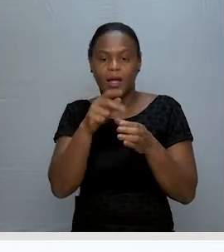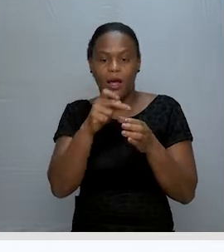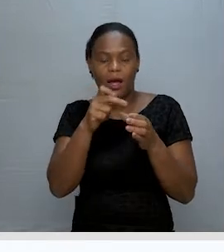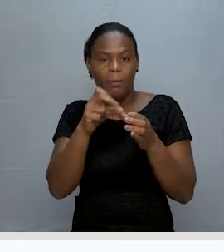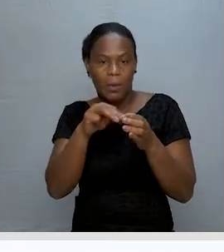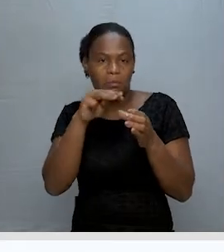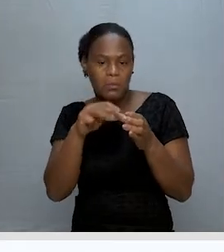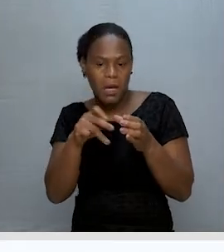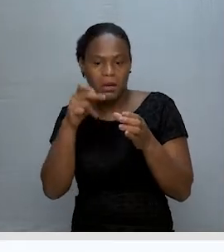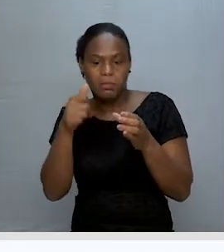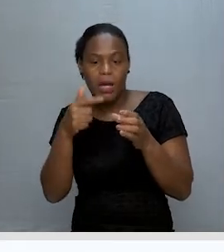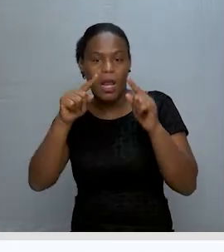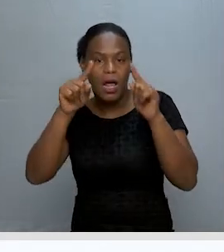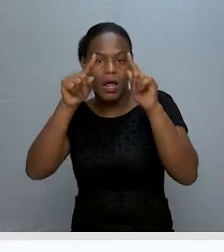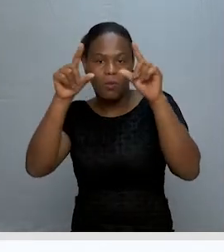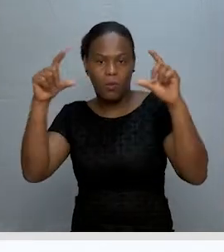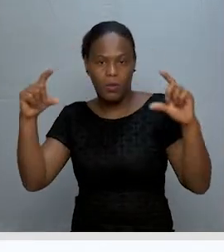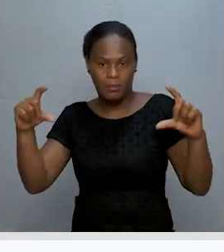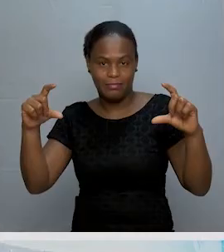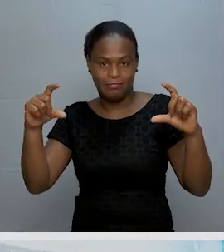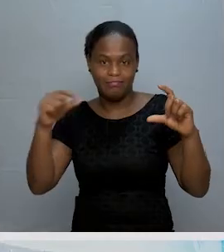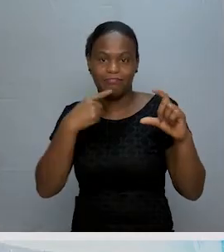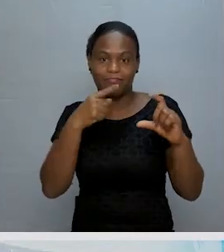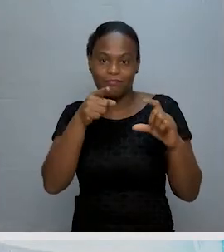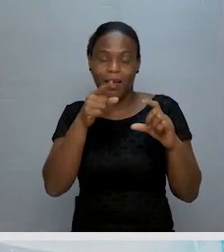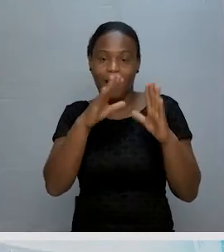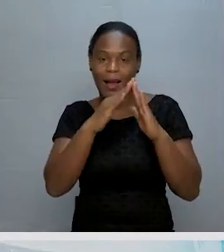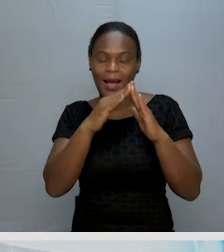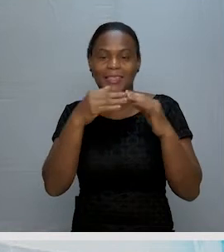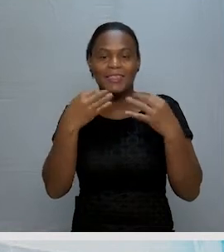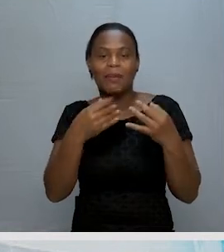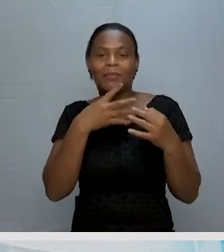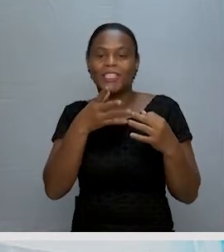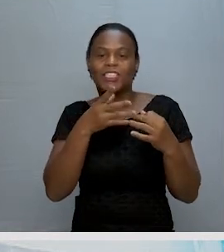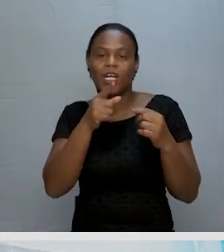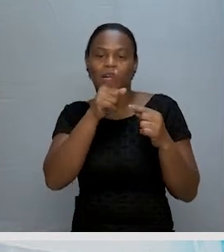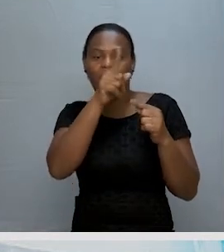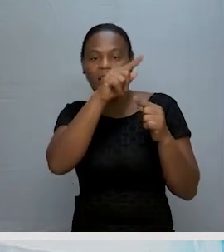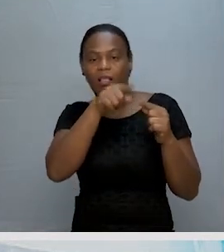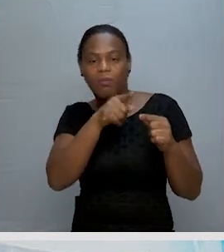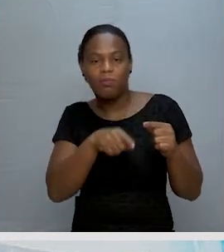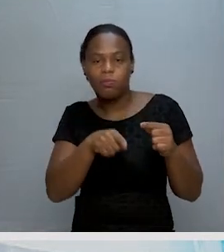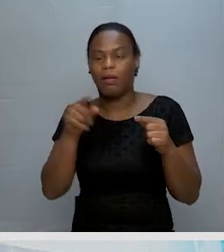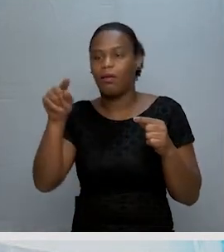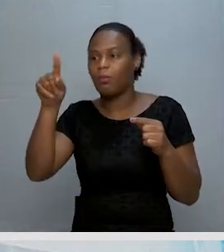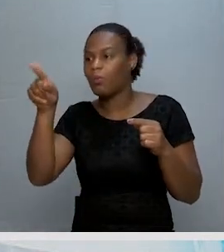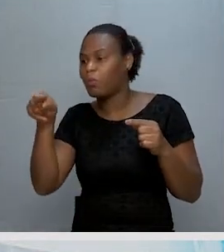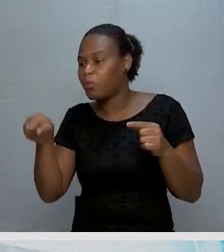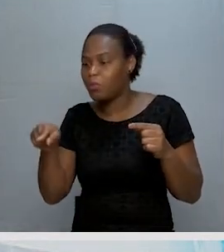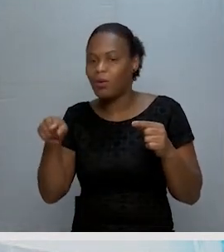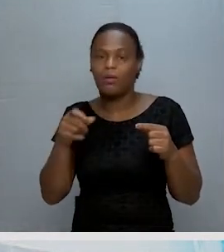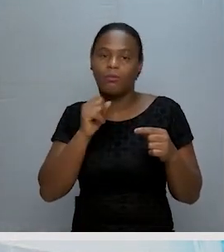letras que vocês estão a ver aqui dentro de chaves. Lá em casa também nós chamamos sempre isso de chavetas ou no dia a dia.